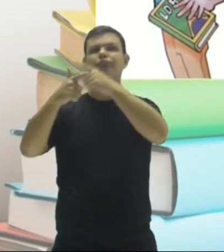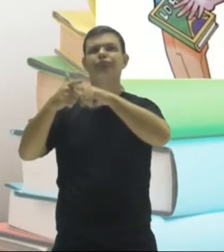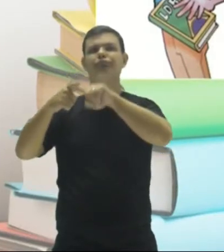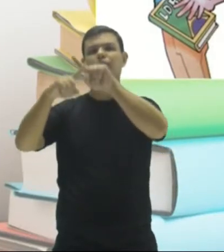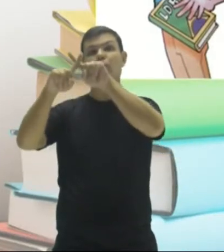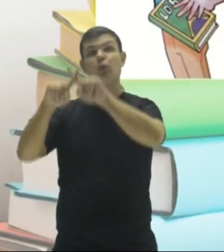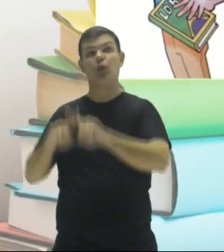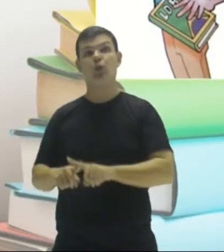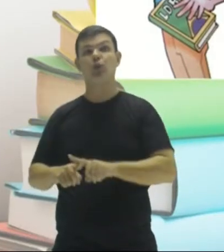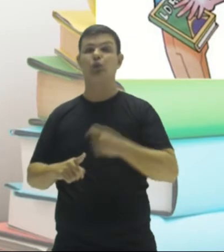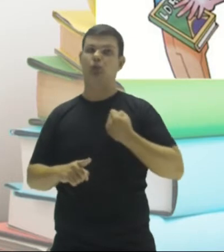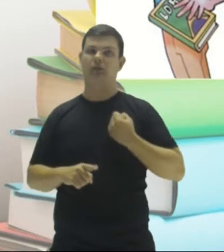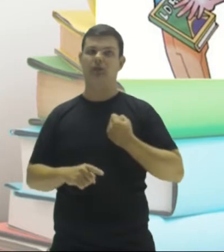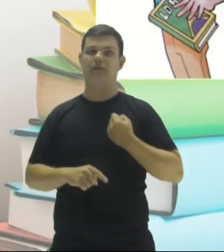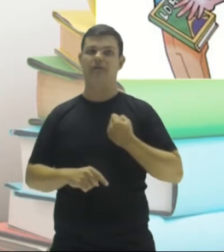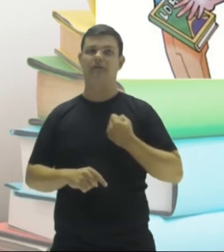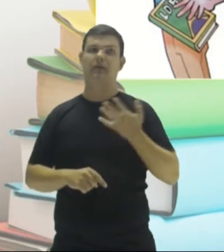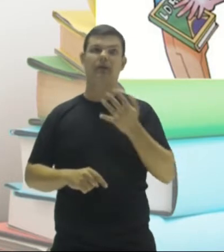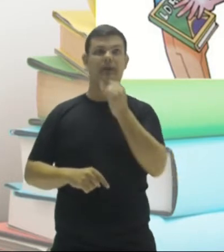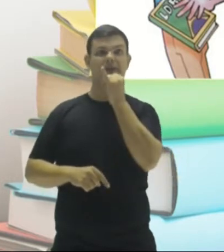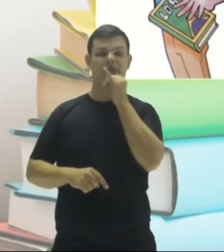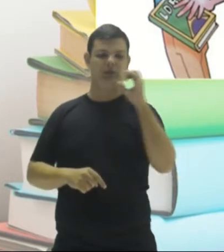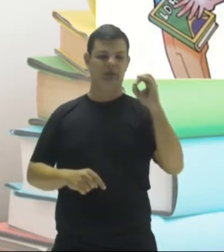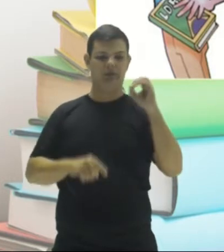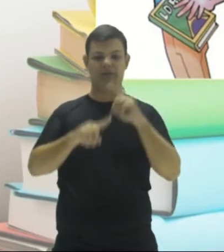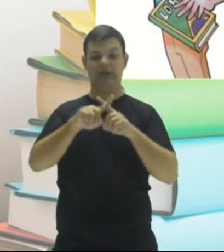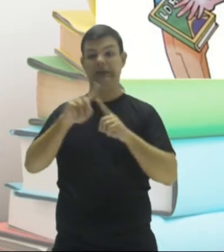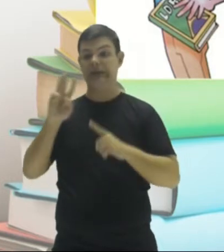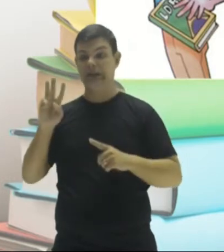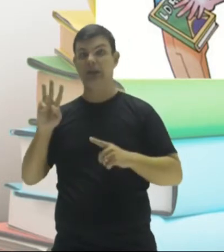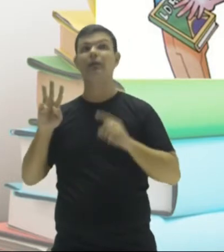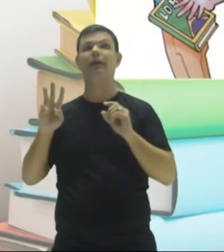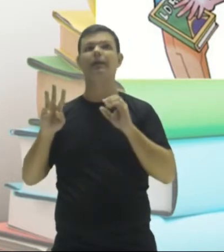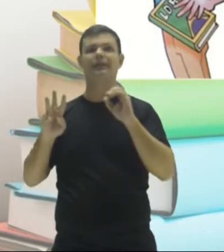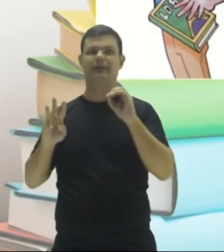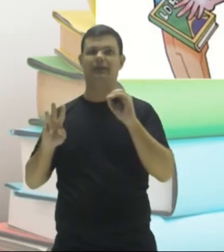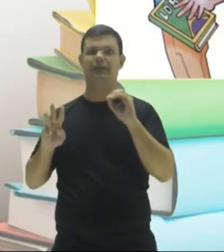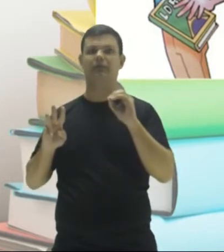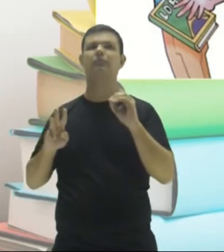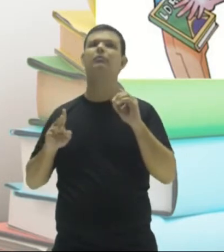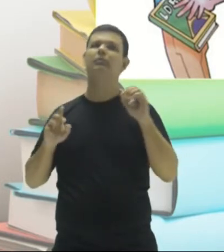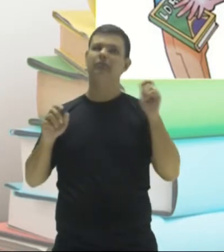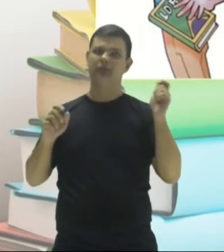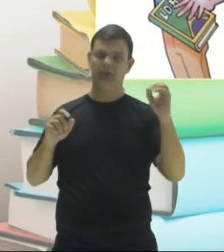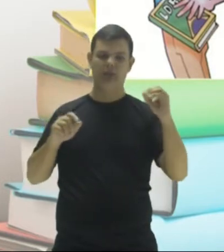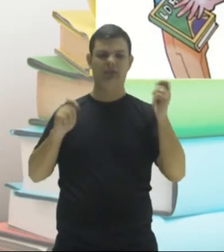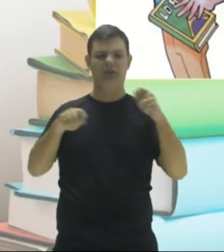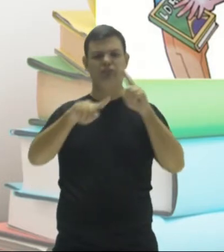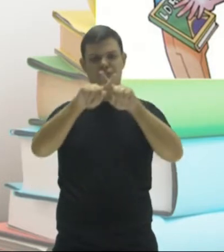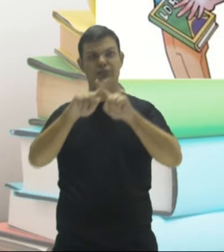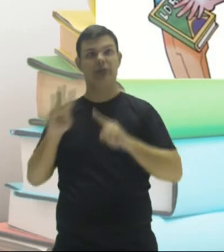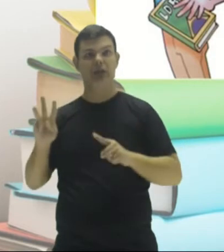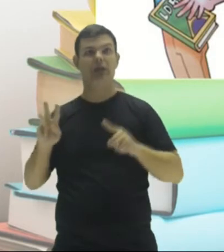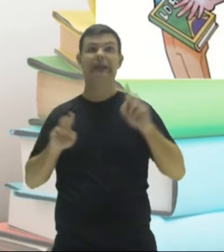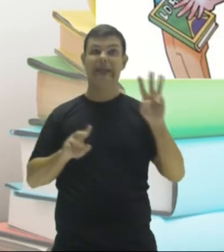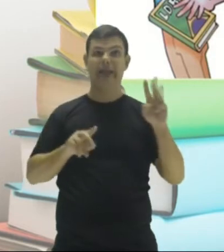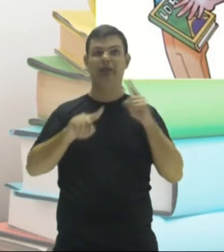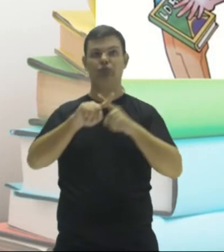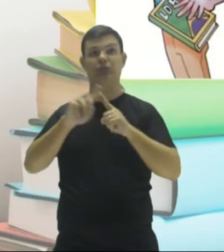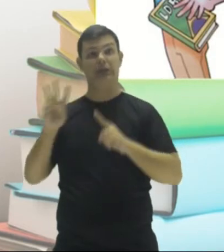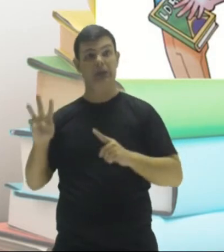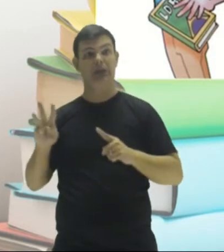Neste caso aqui, três vezes zero é zero. Então, zero é múltiplo de três, três é múltiplo de três,